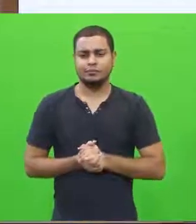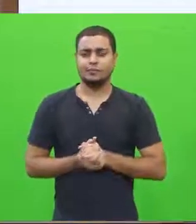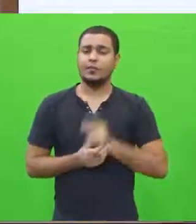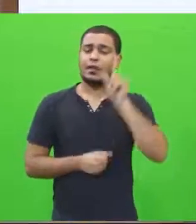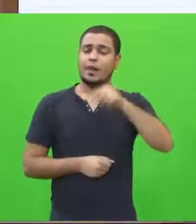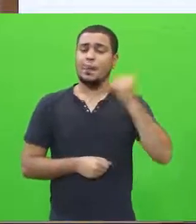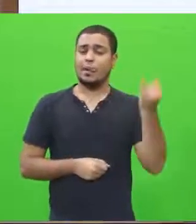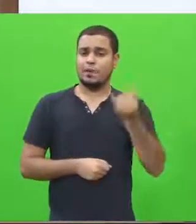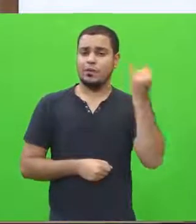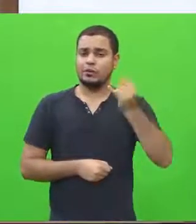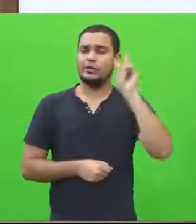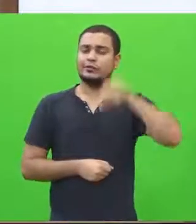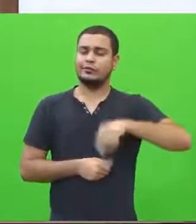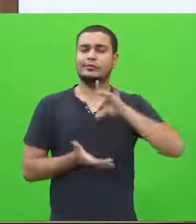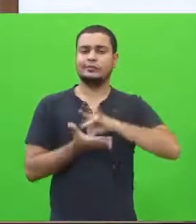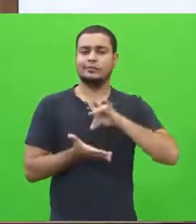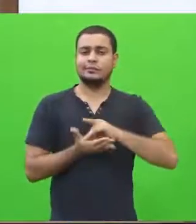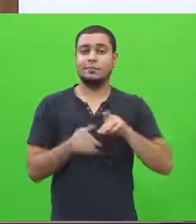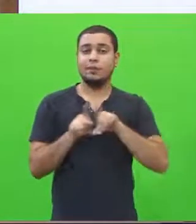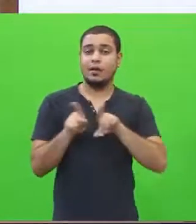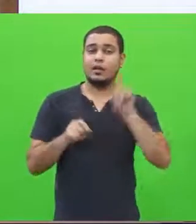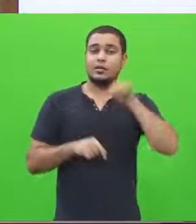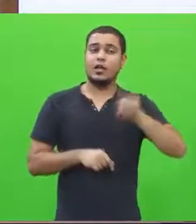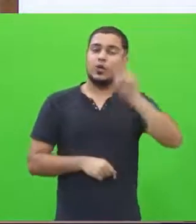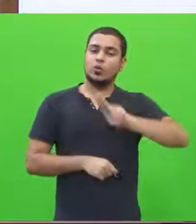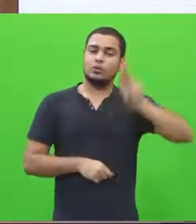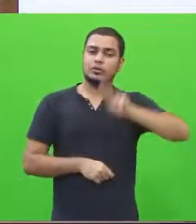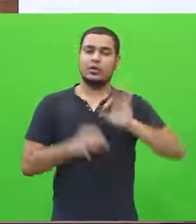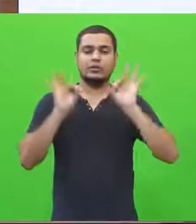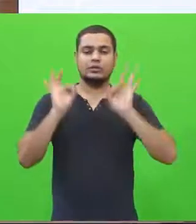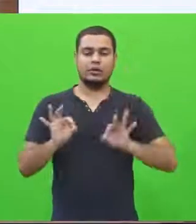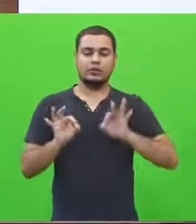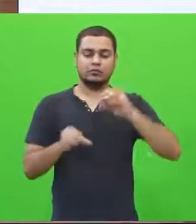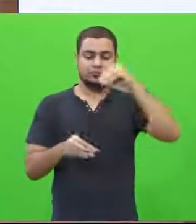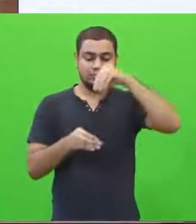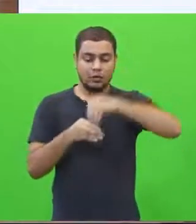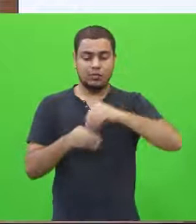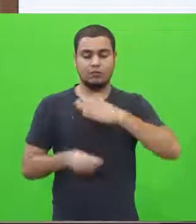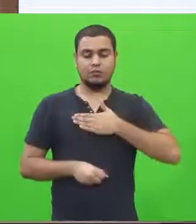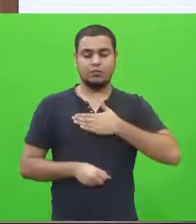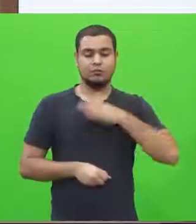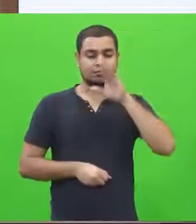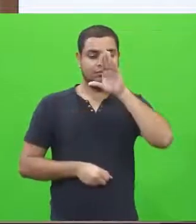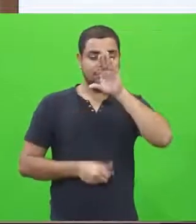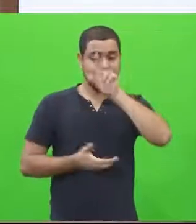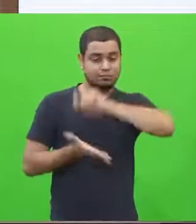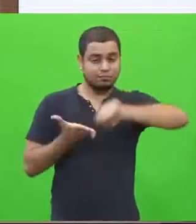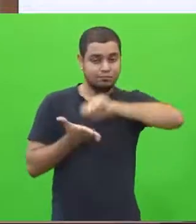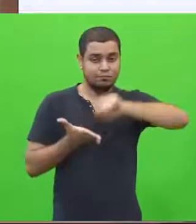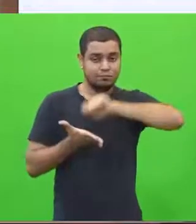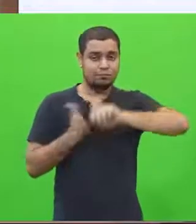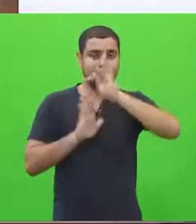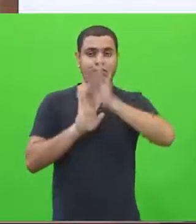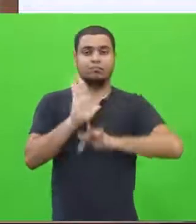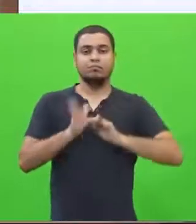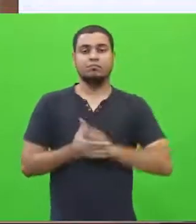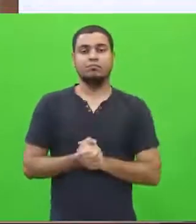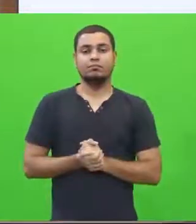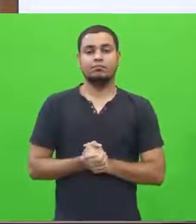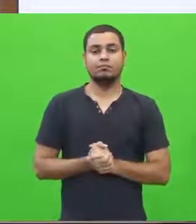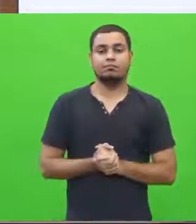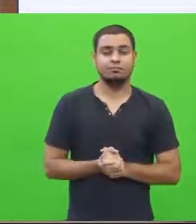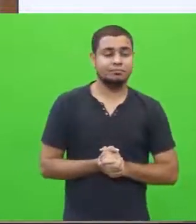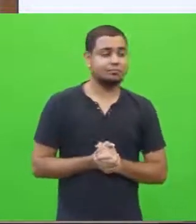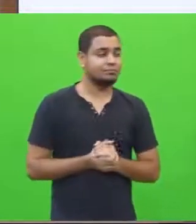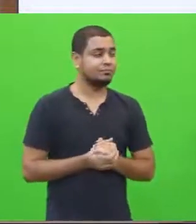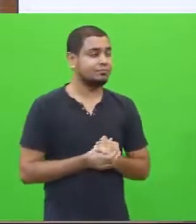importante? Com certeza. Mas faça uso disso na sua fala, na escrita. Carol, um ponto